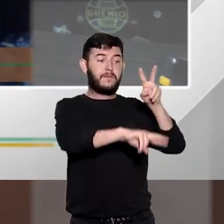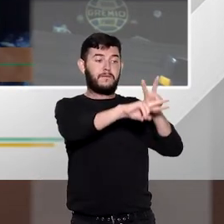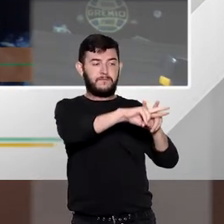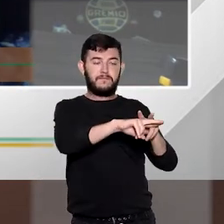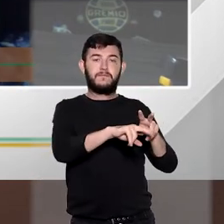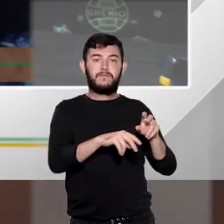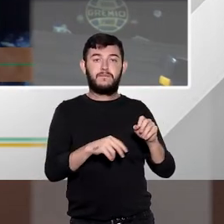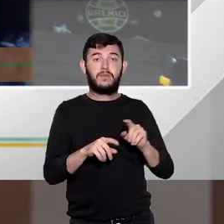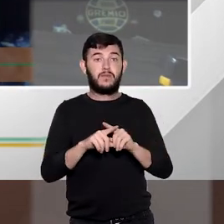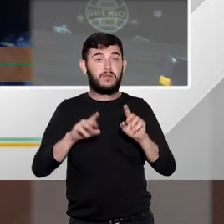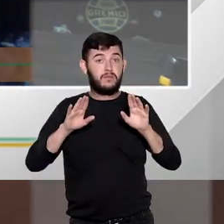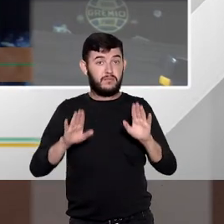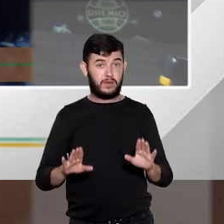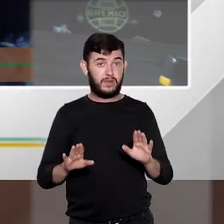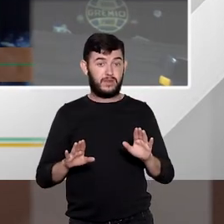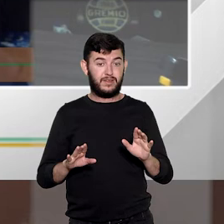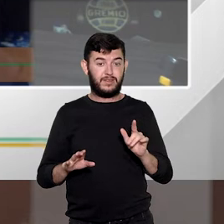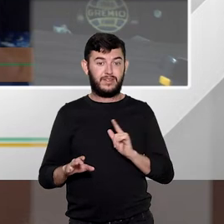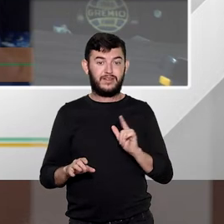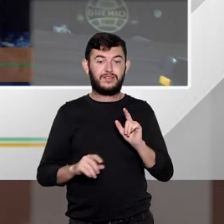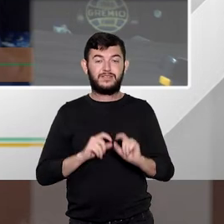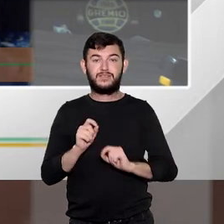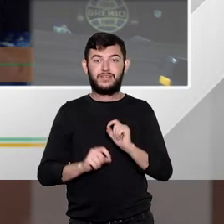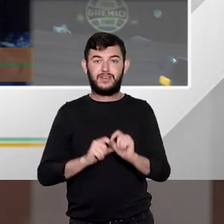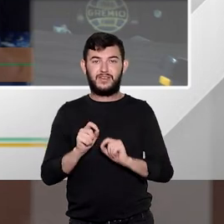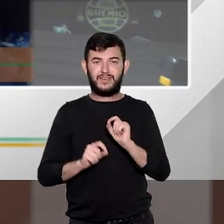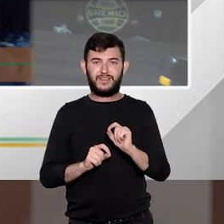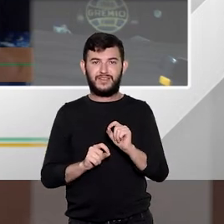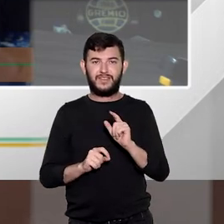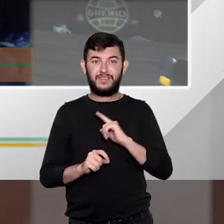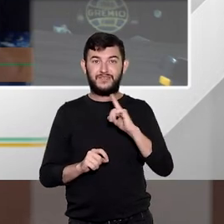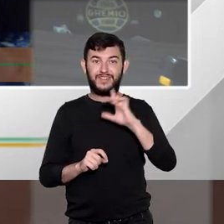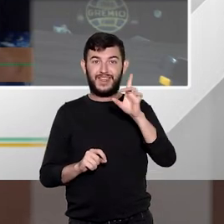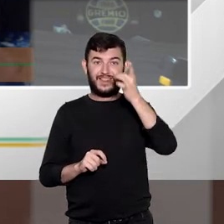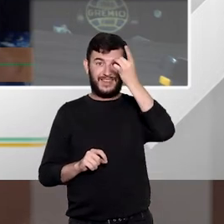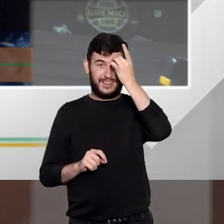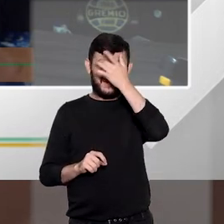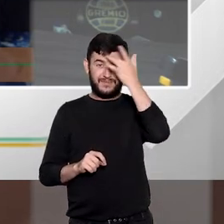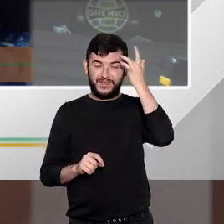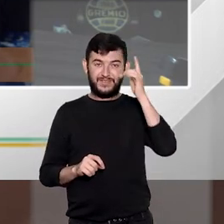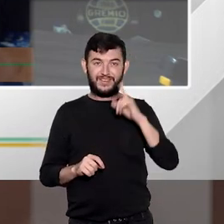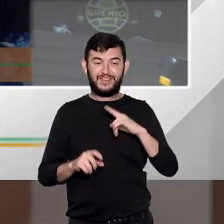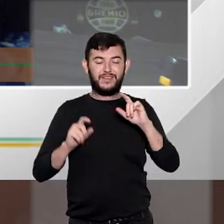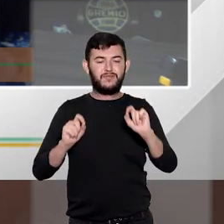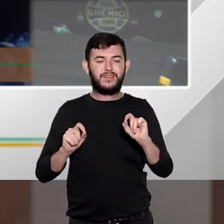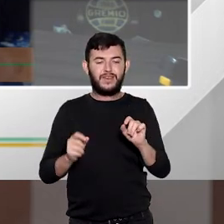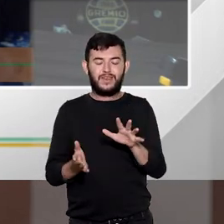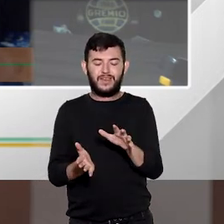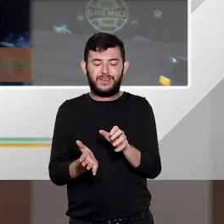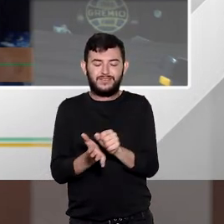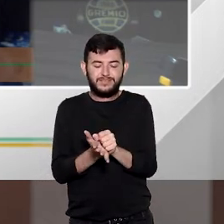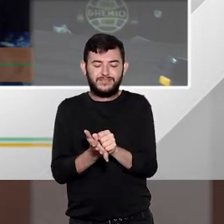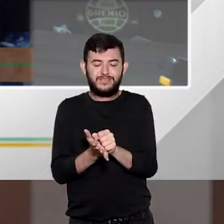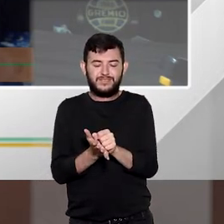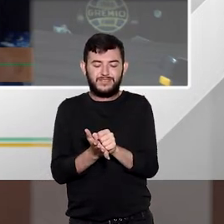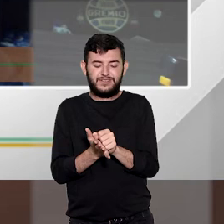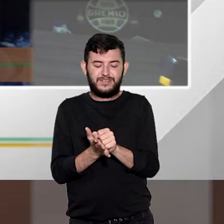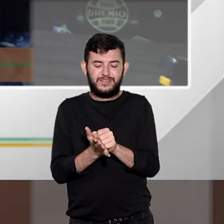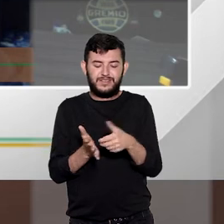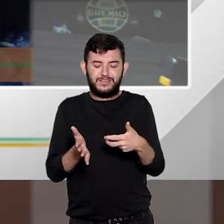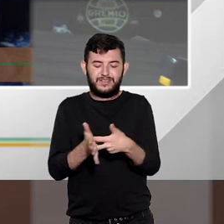talentoso é o cara do talento o é muito talentoso é o cara aquele que ele registra várias